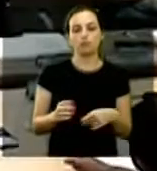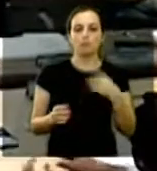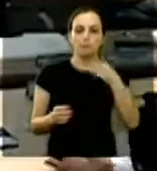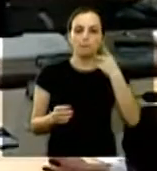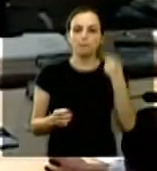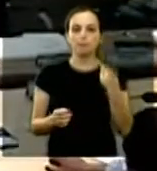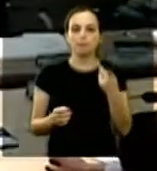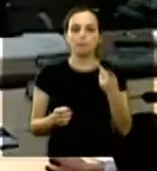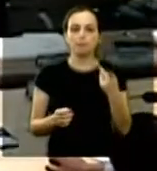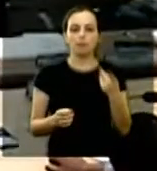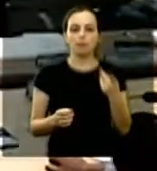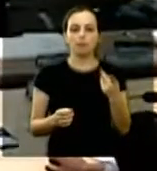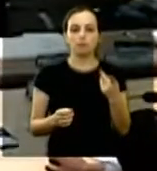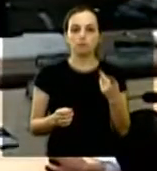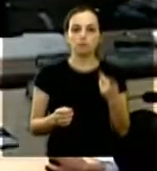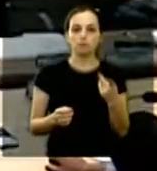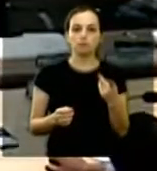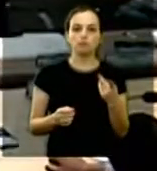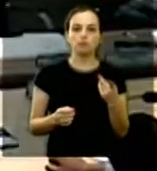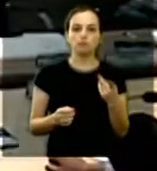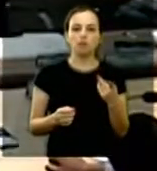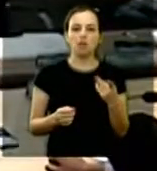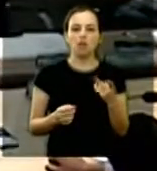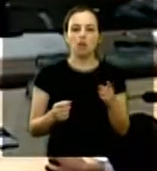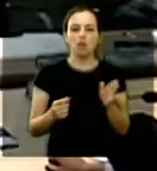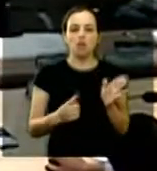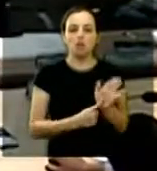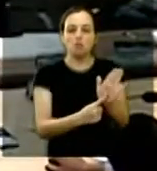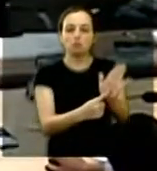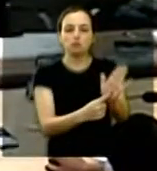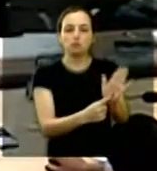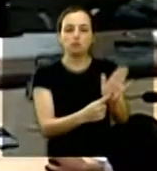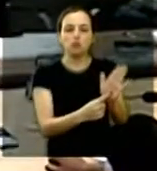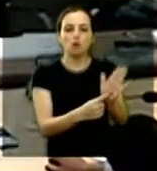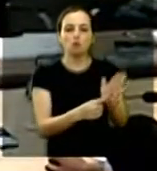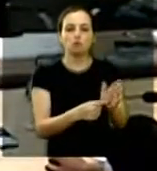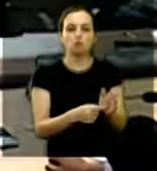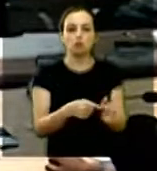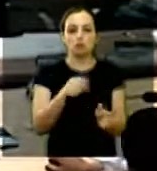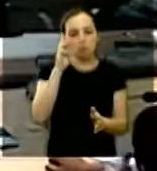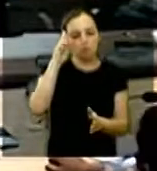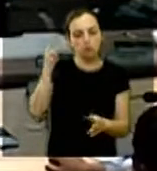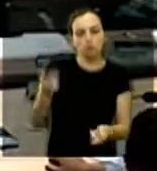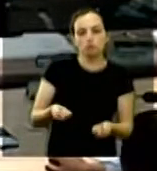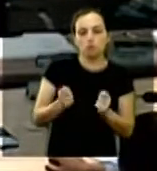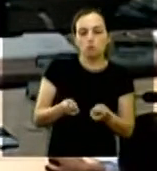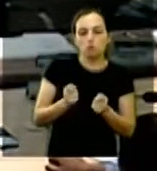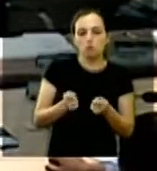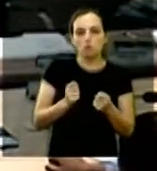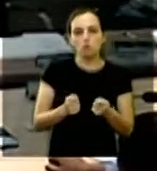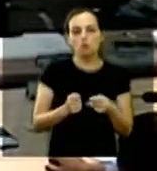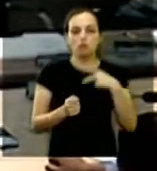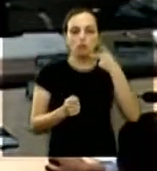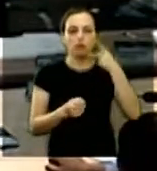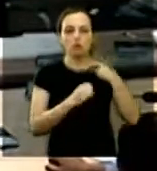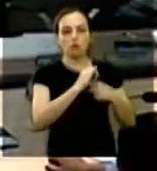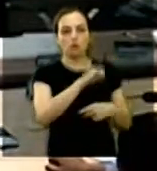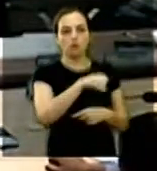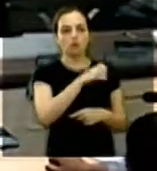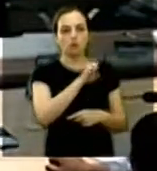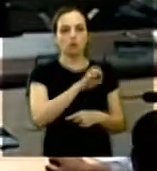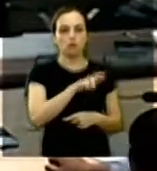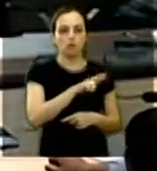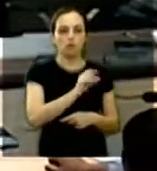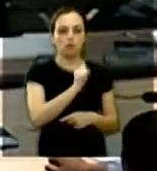até saiu uma nota esses dias de um carroceiro até o Jefferson o vereador Jefferson e a Chuda deve conhecê-lo o seu